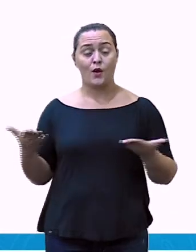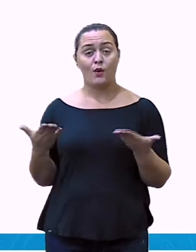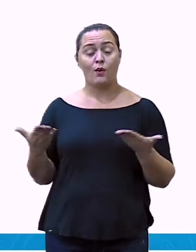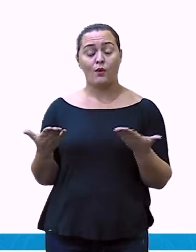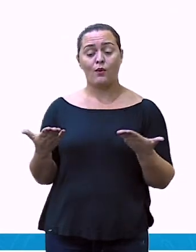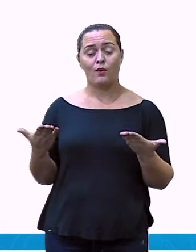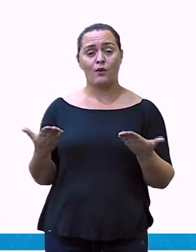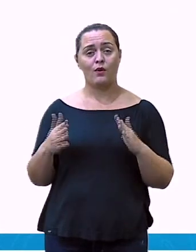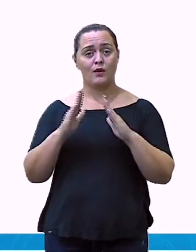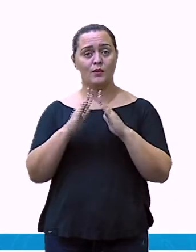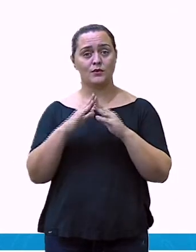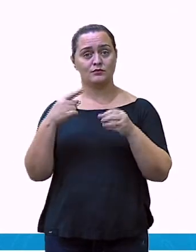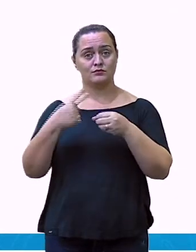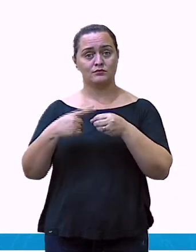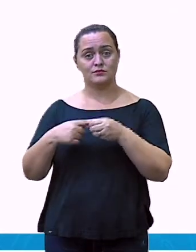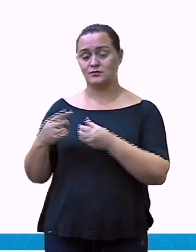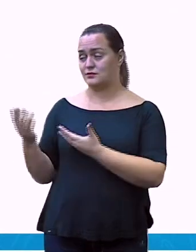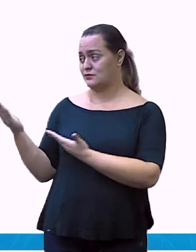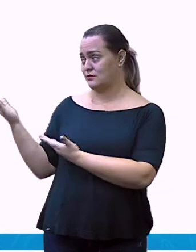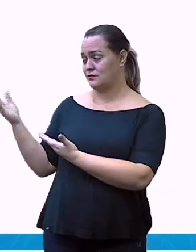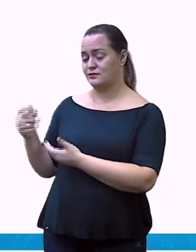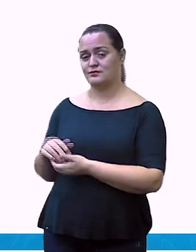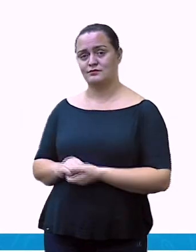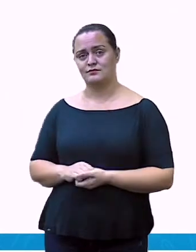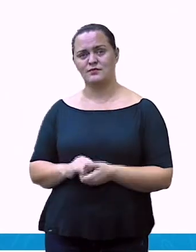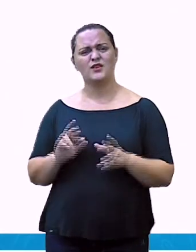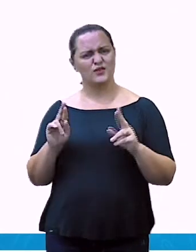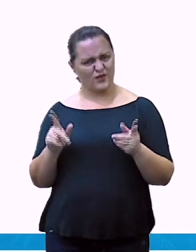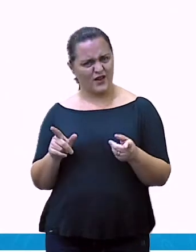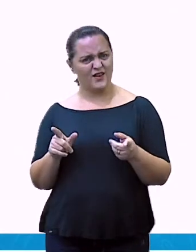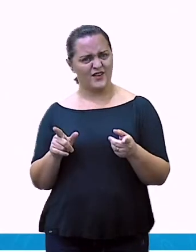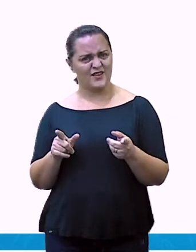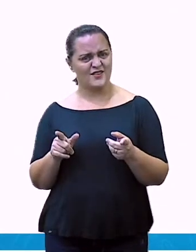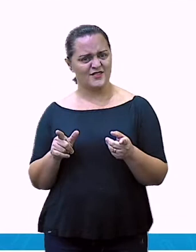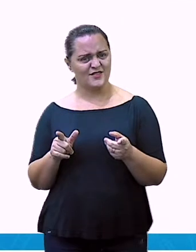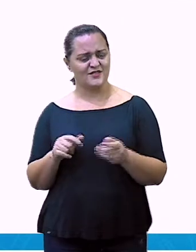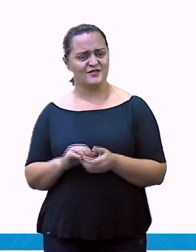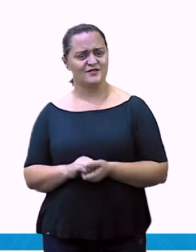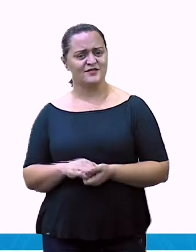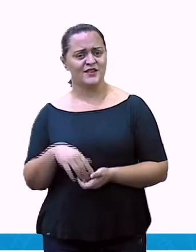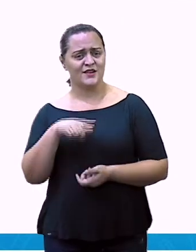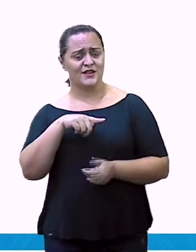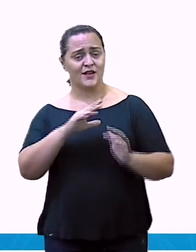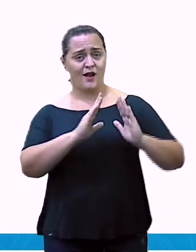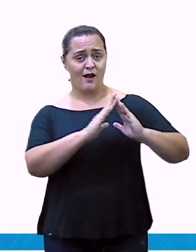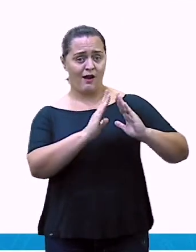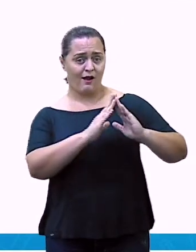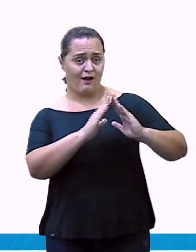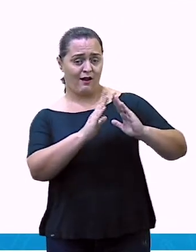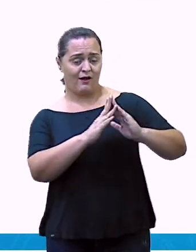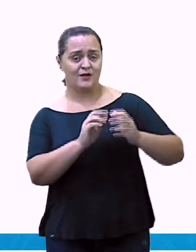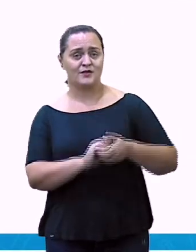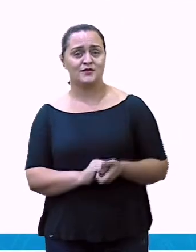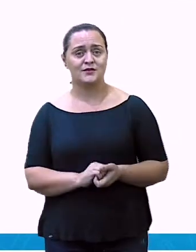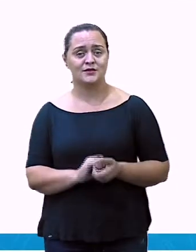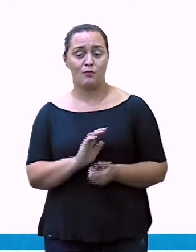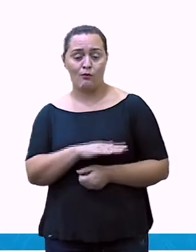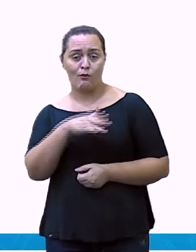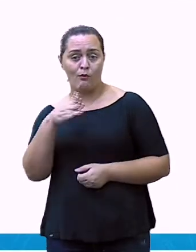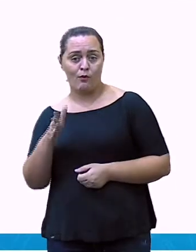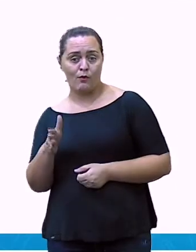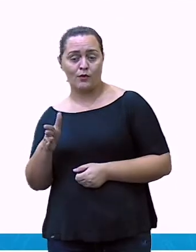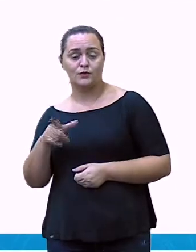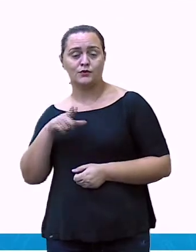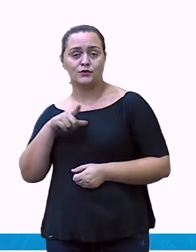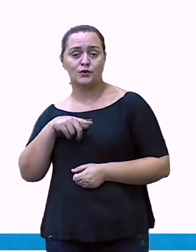as moradias na cidade. Temos a casa, que é mais comum, e temos o sobrado, que é